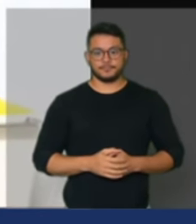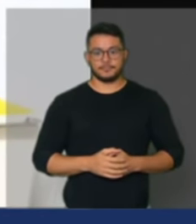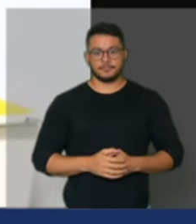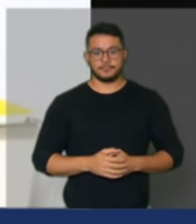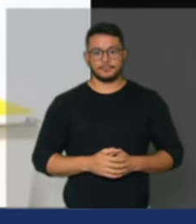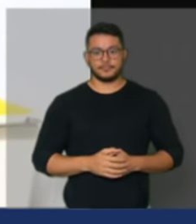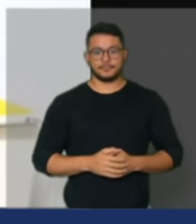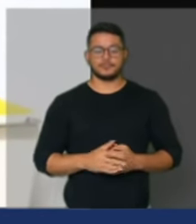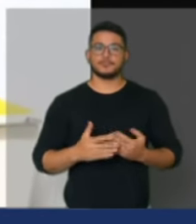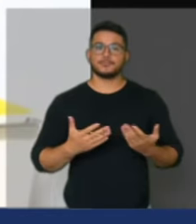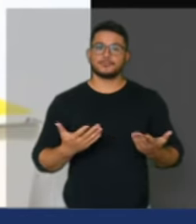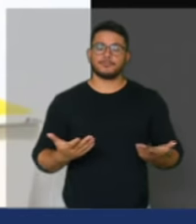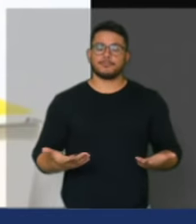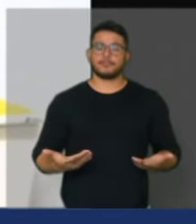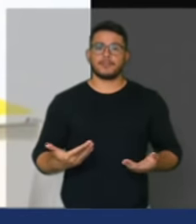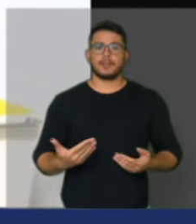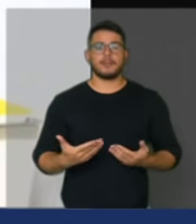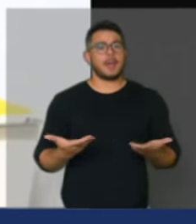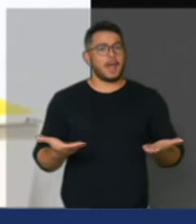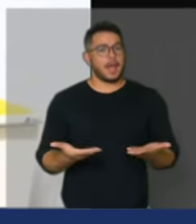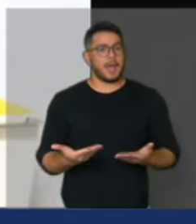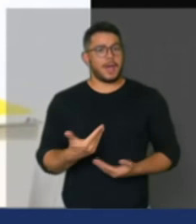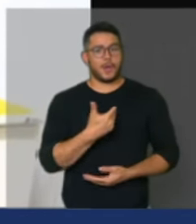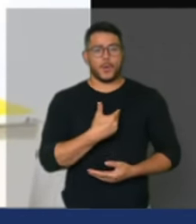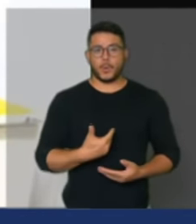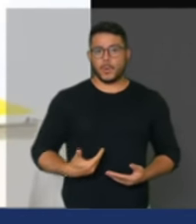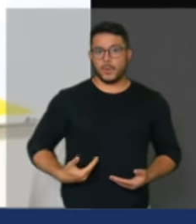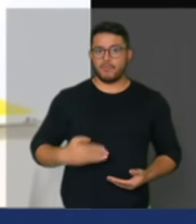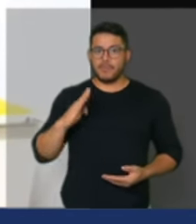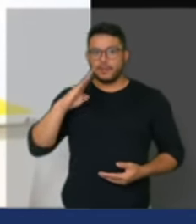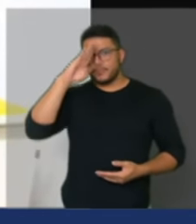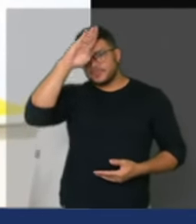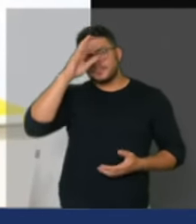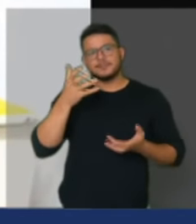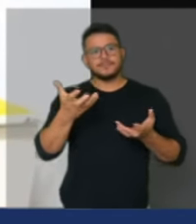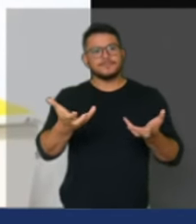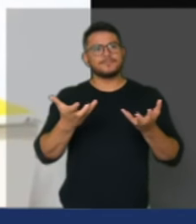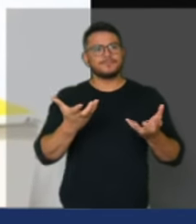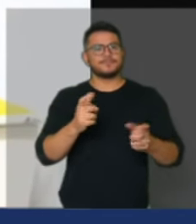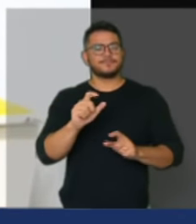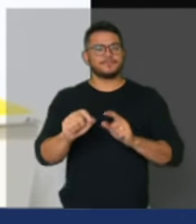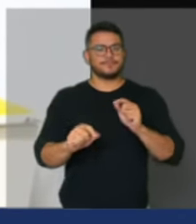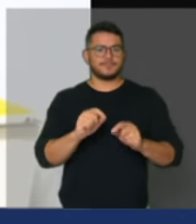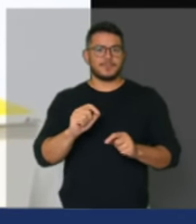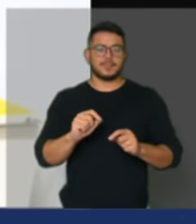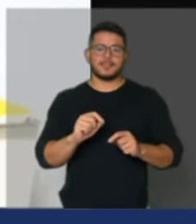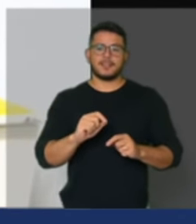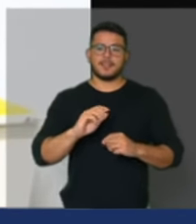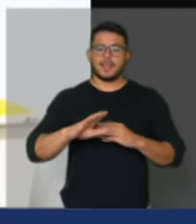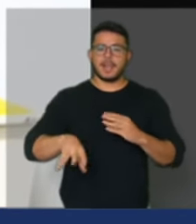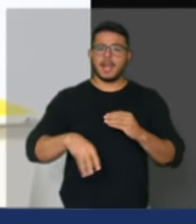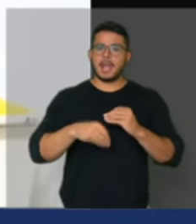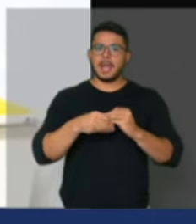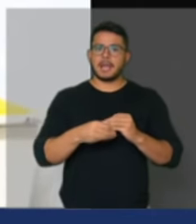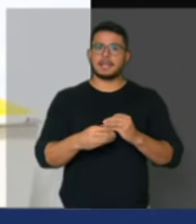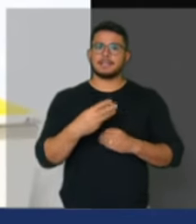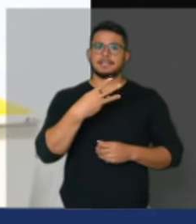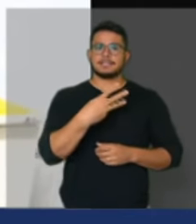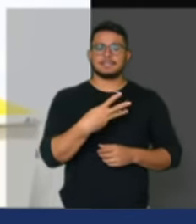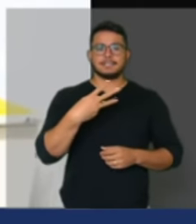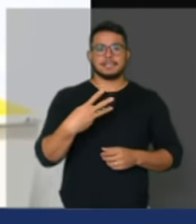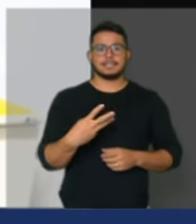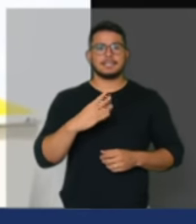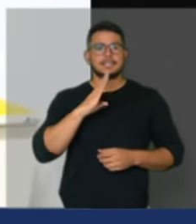e o governo Bolsonaro ainda quer incluir na conta da energia 33 bilhões